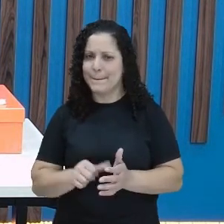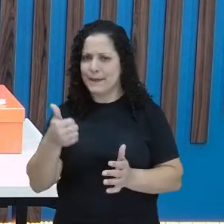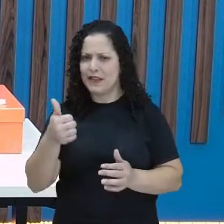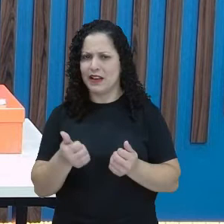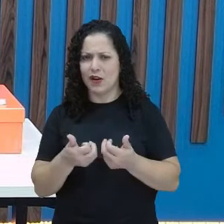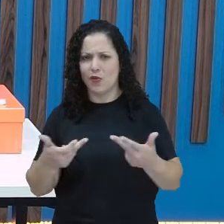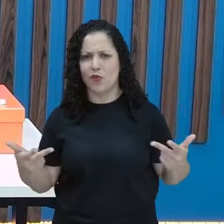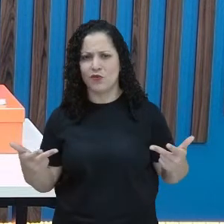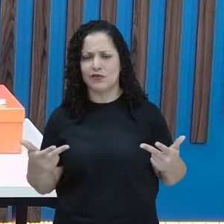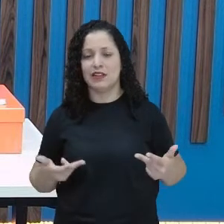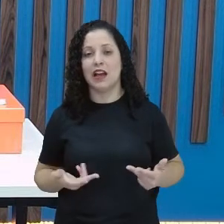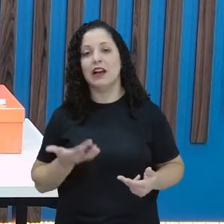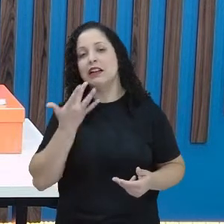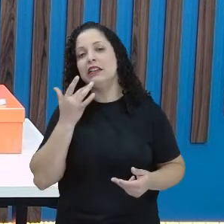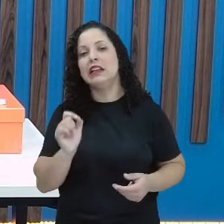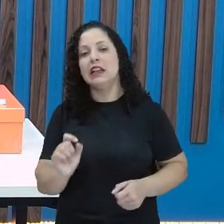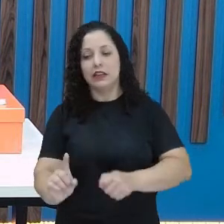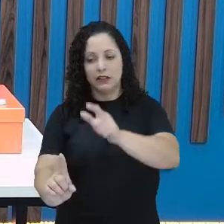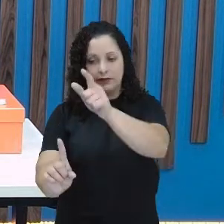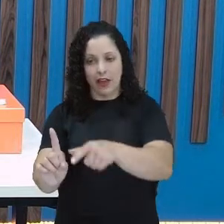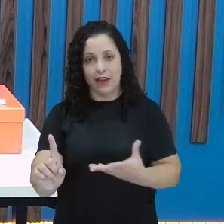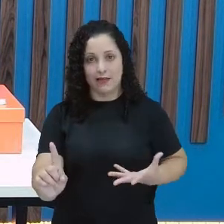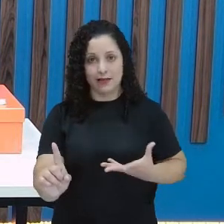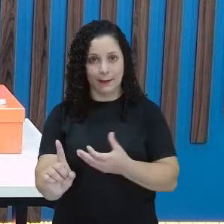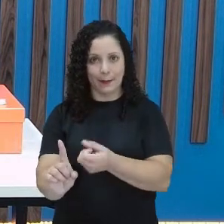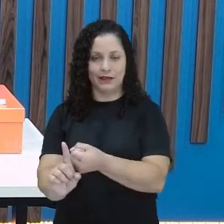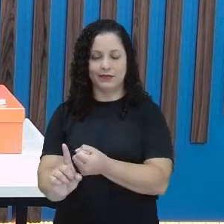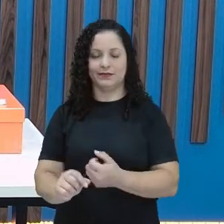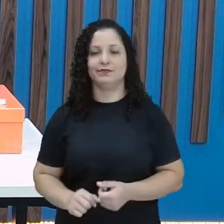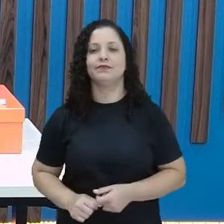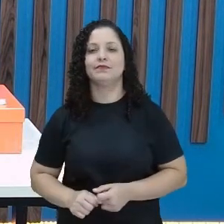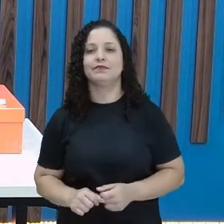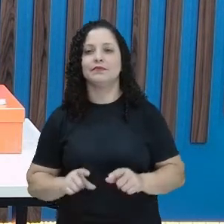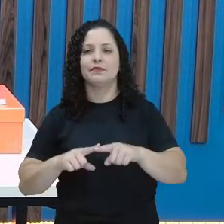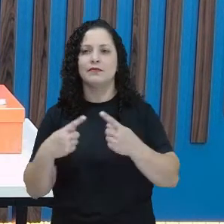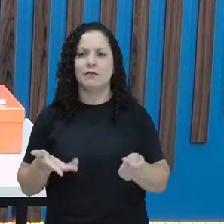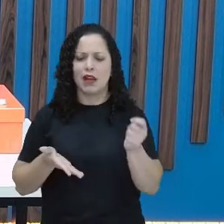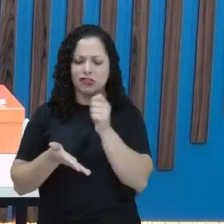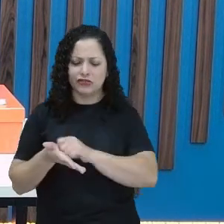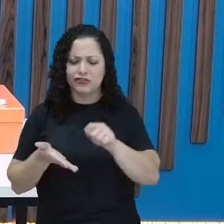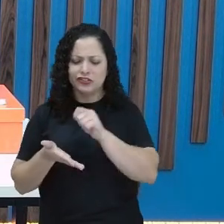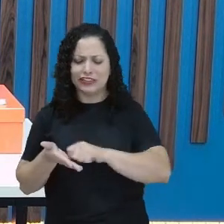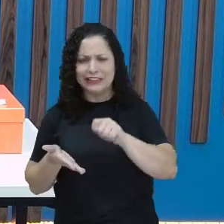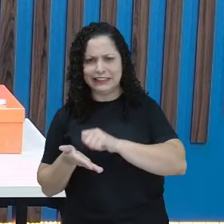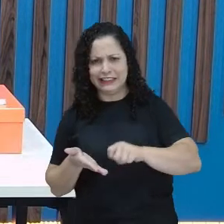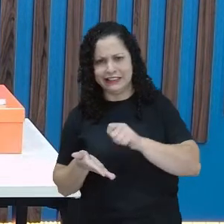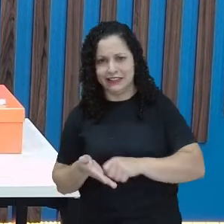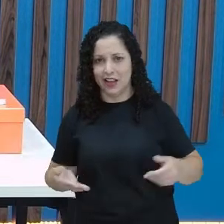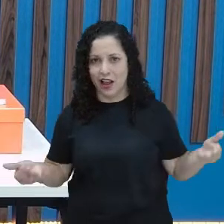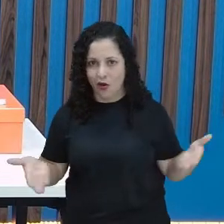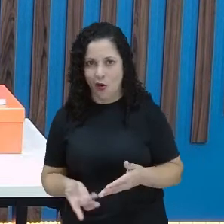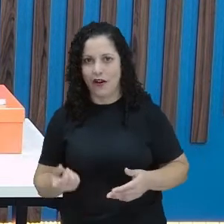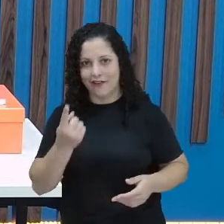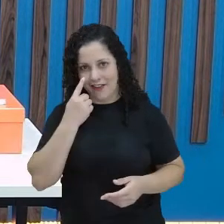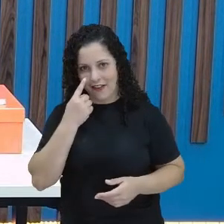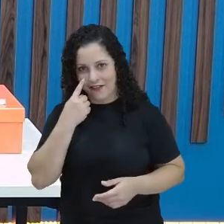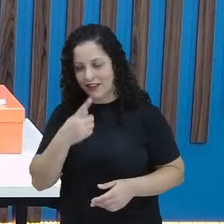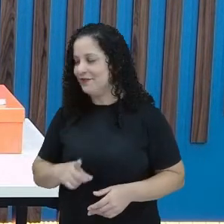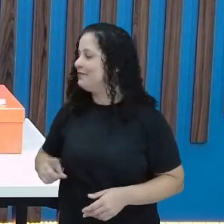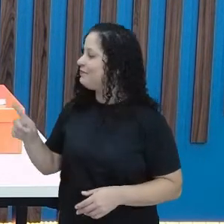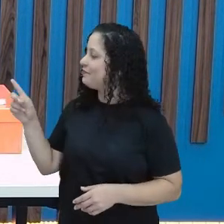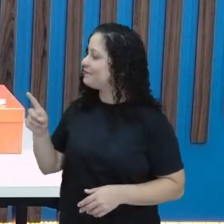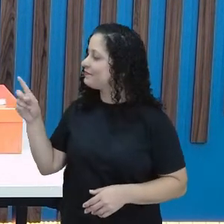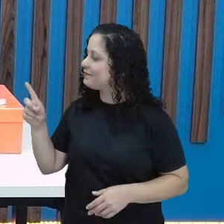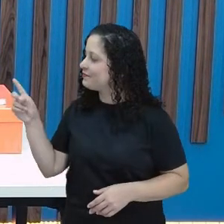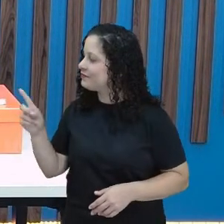que a pessoa pensa. Agora, pensando na escrita do bilhete, a gente vai verificar aqui na prática os